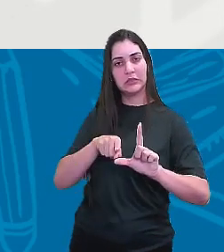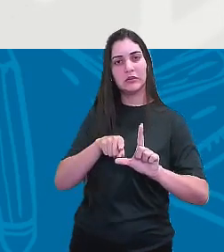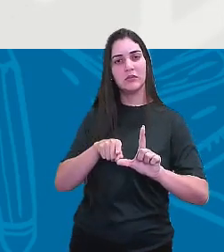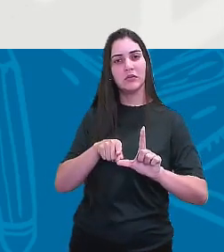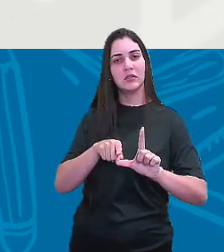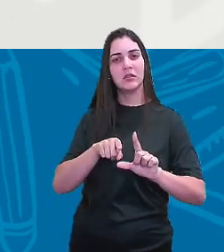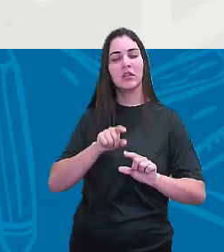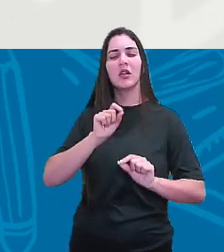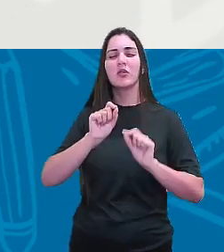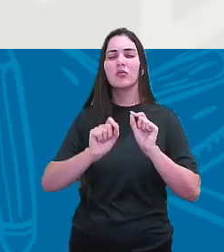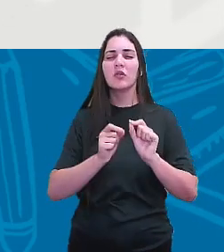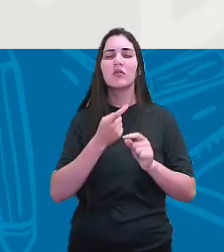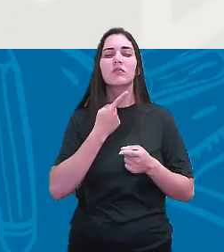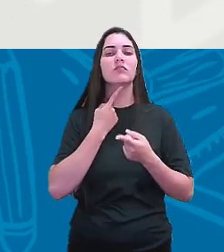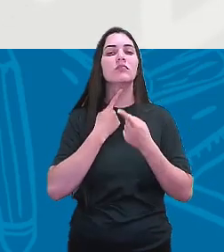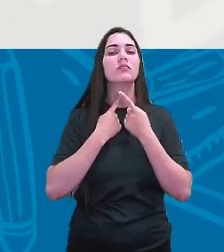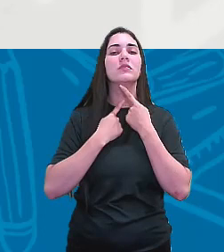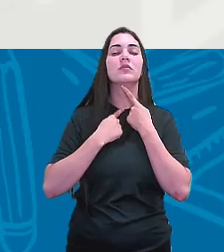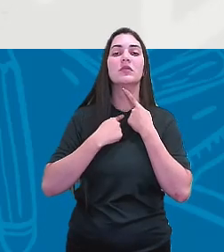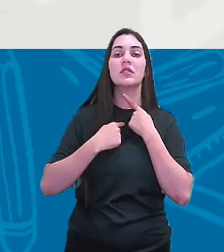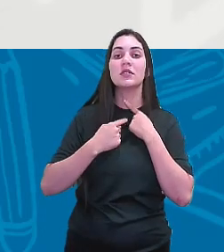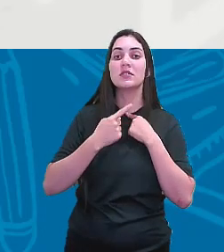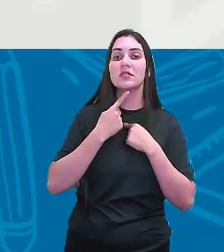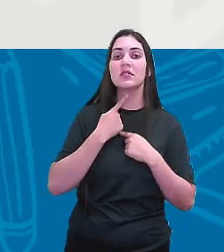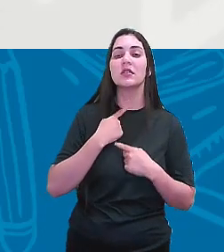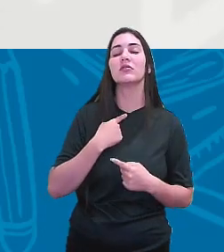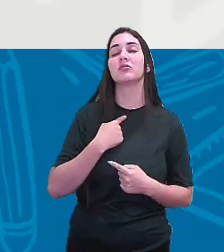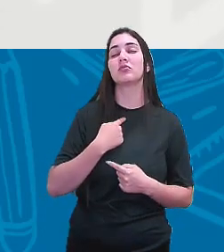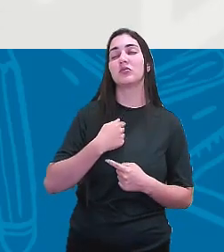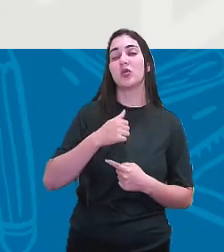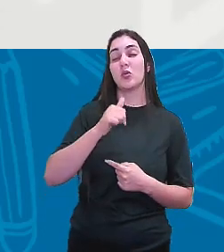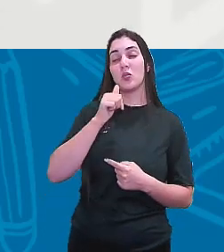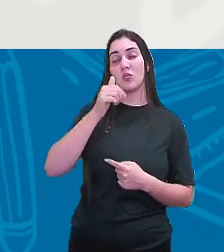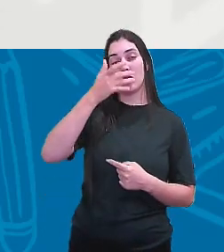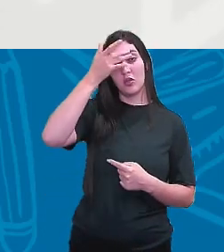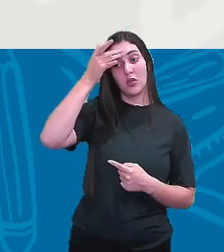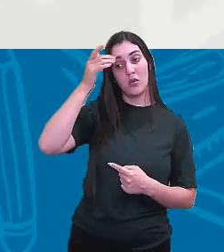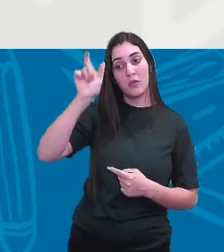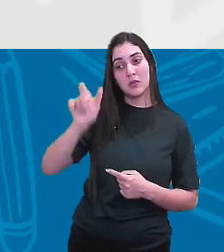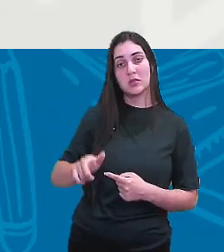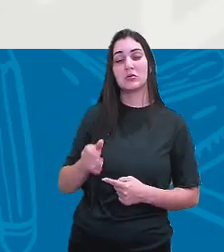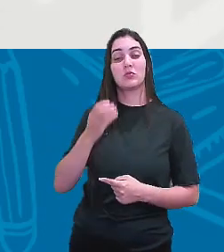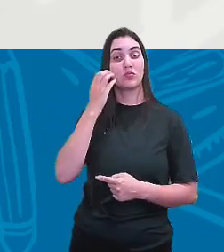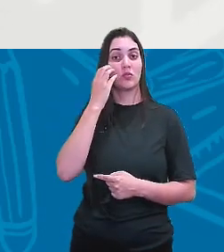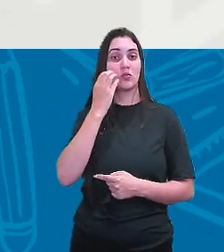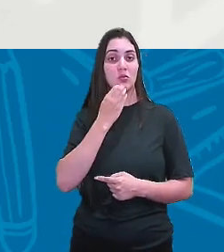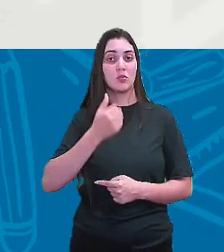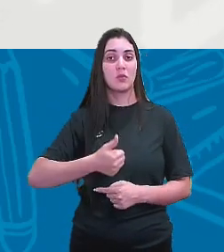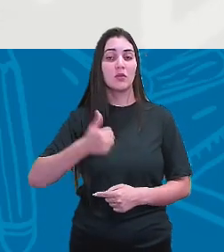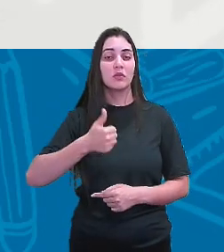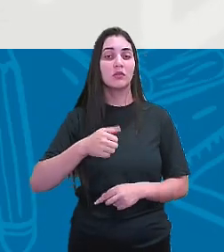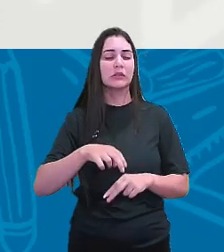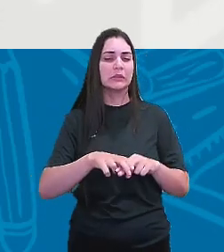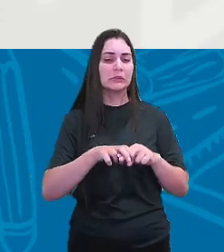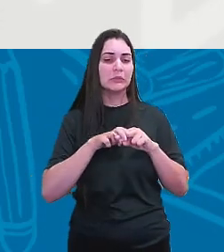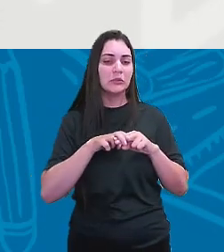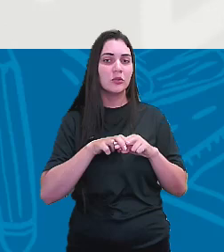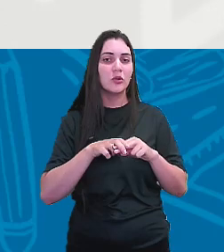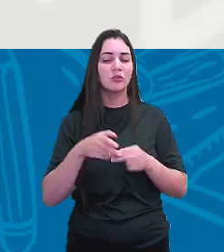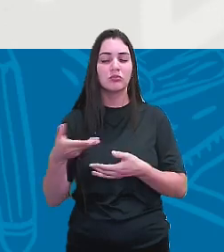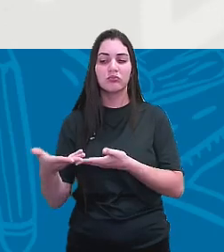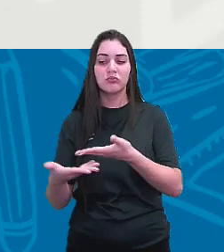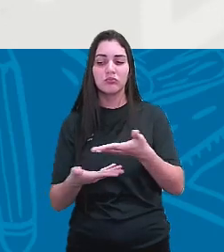fruto de um desejo de um soberano, no caso Dom Pedro I, por conta do seu